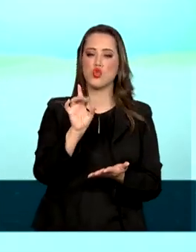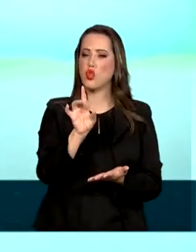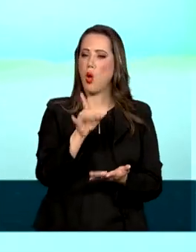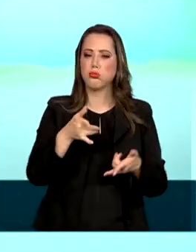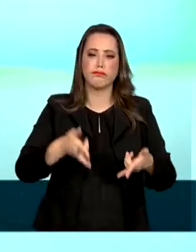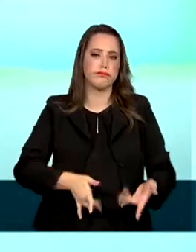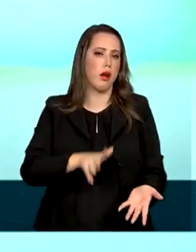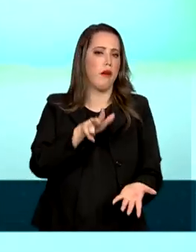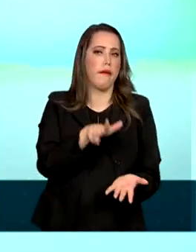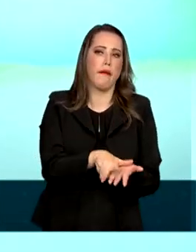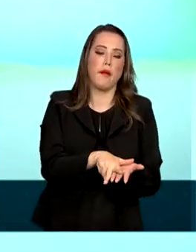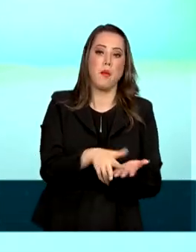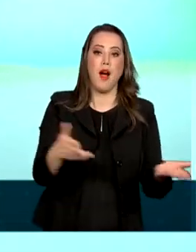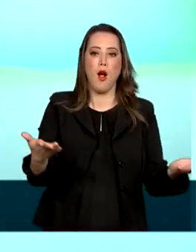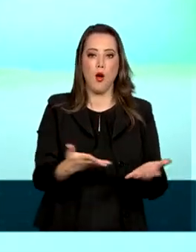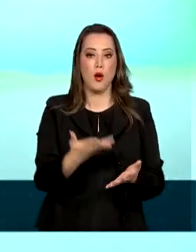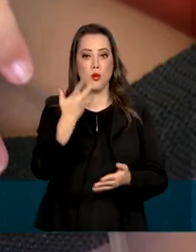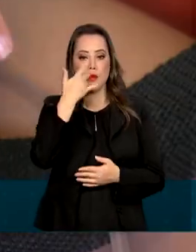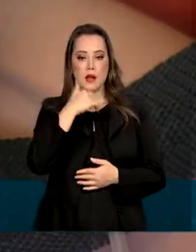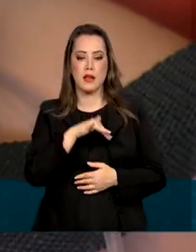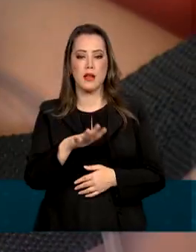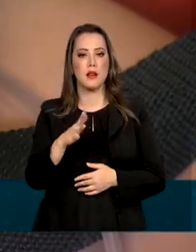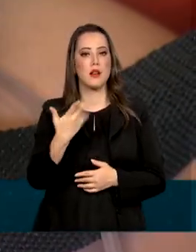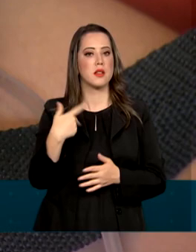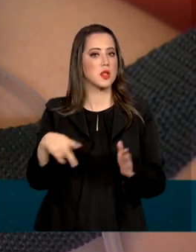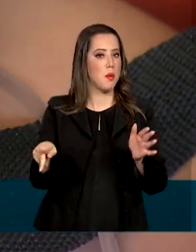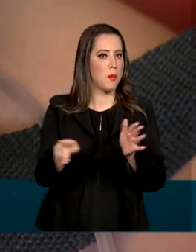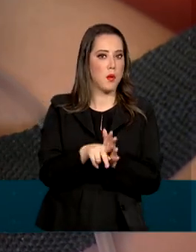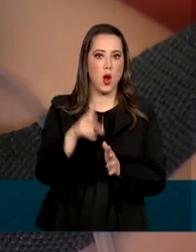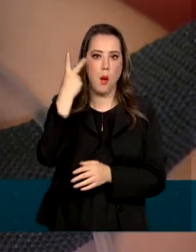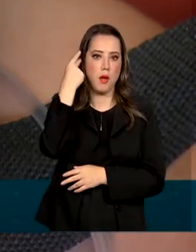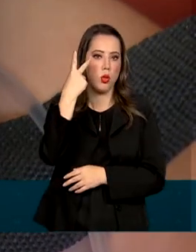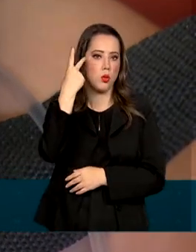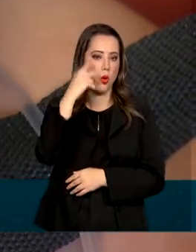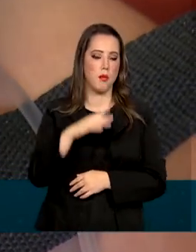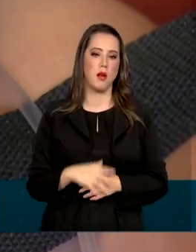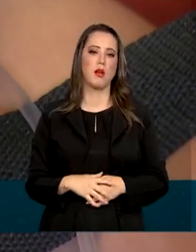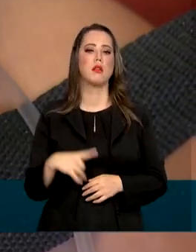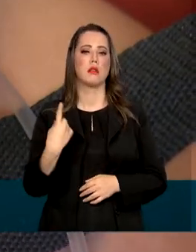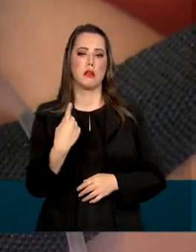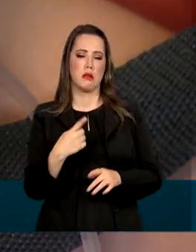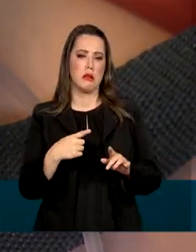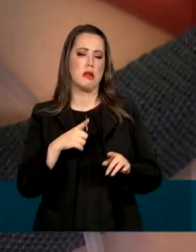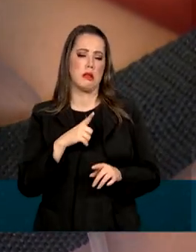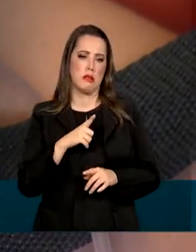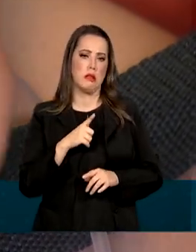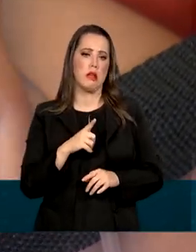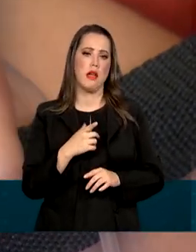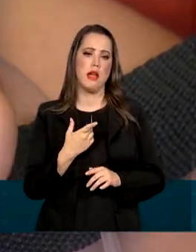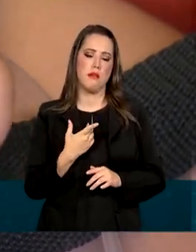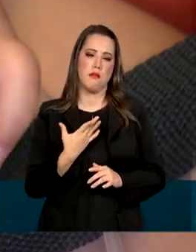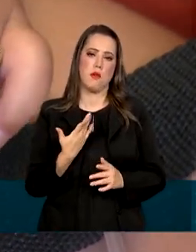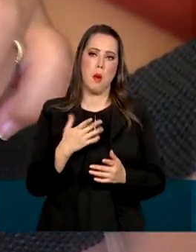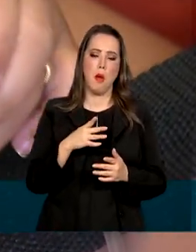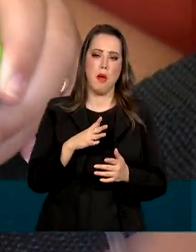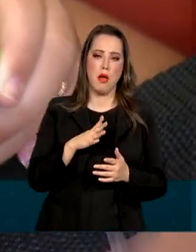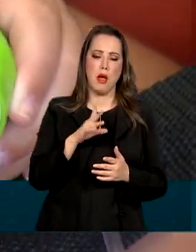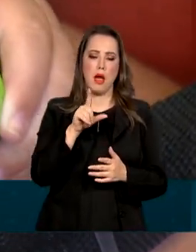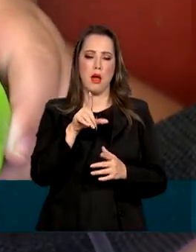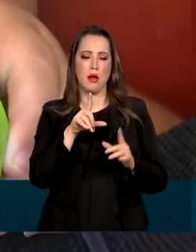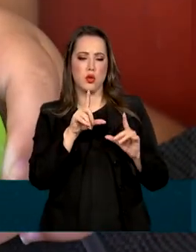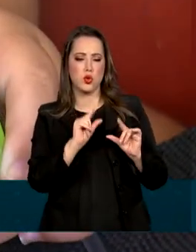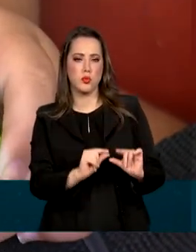praticamente saudável, típica. Tirando as perdas que ela teve antes da medicação, agora só